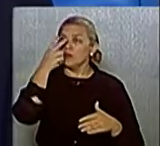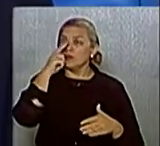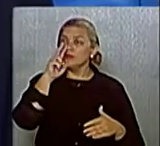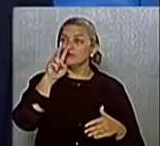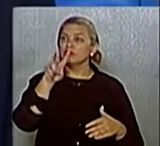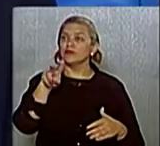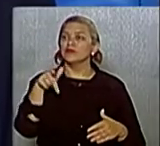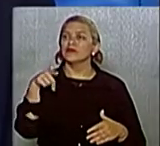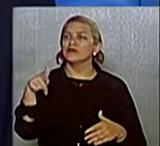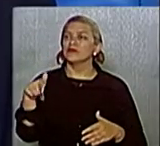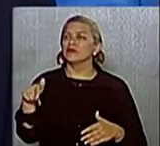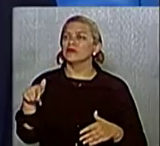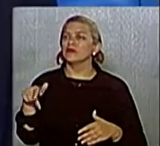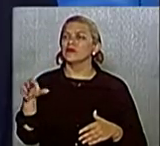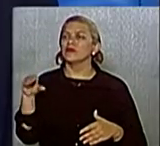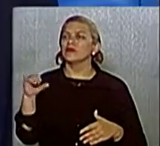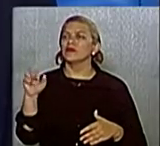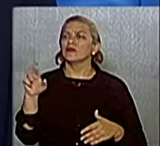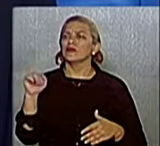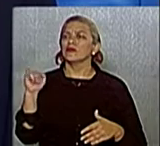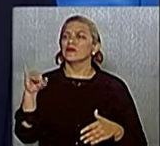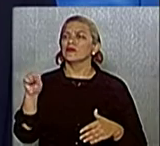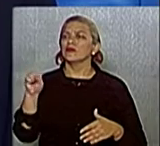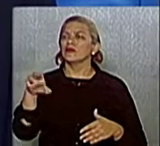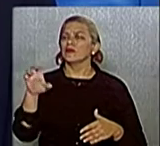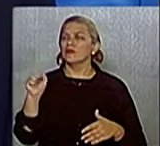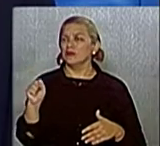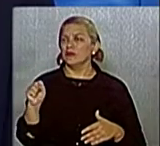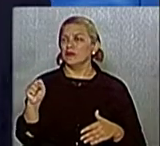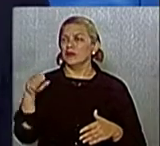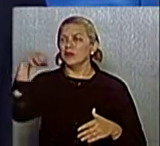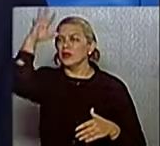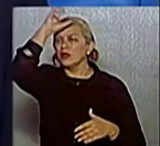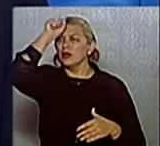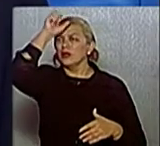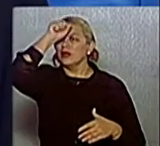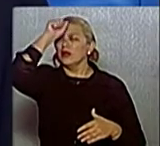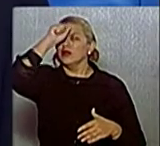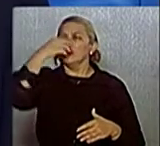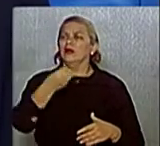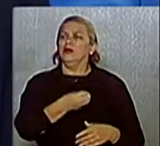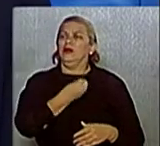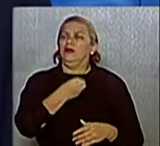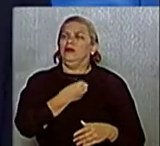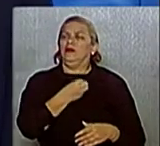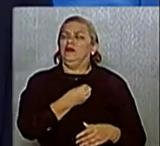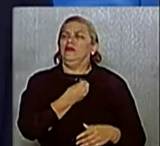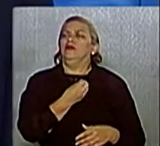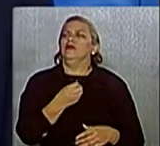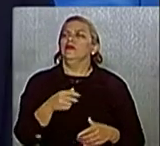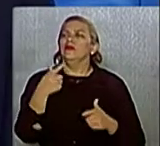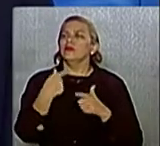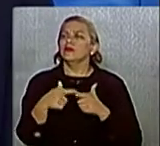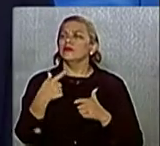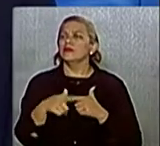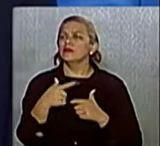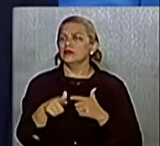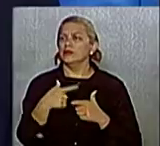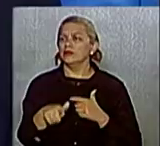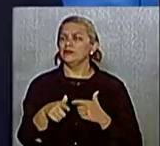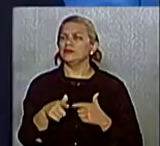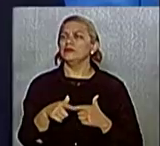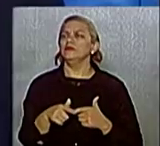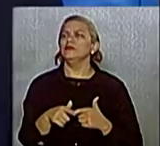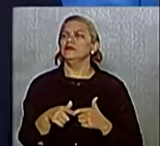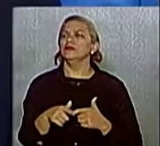econômicas duras, em que a gente tem que aprender a sobreviver nesse período de crise. São nas crises